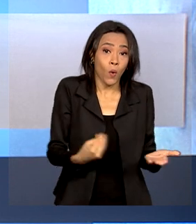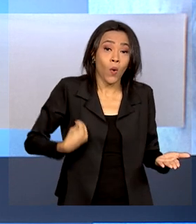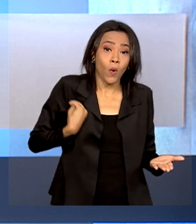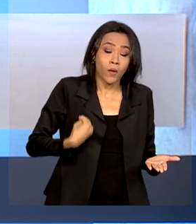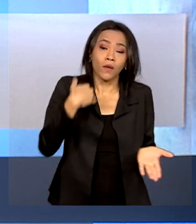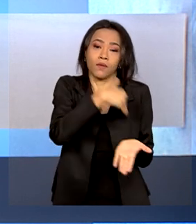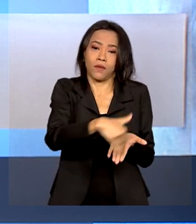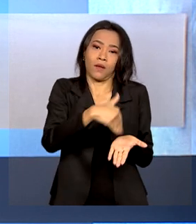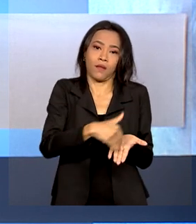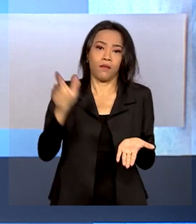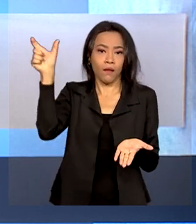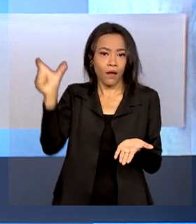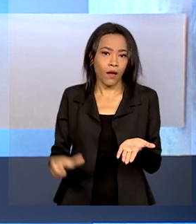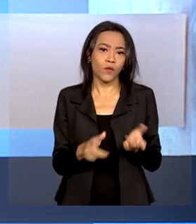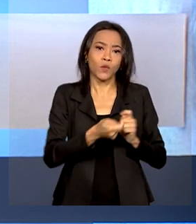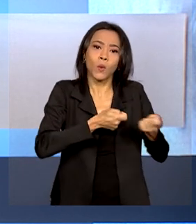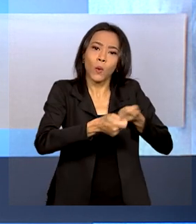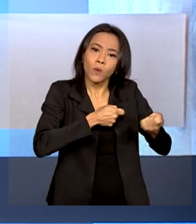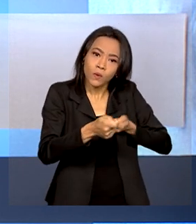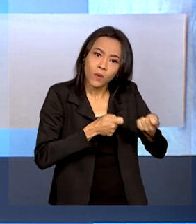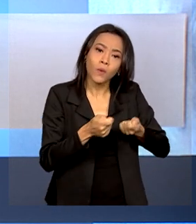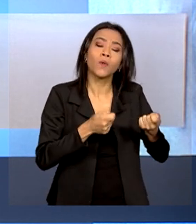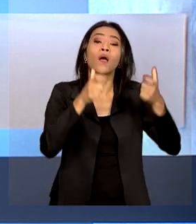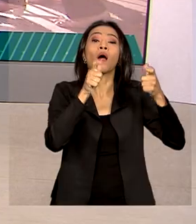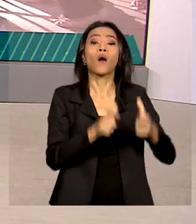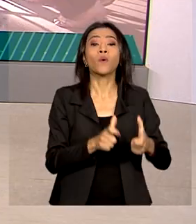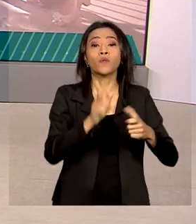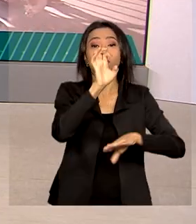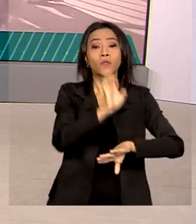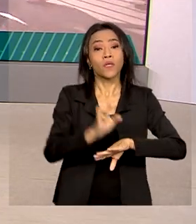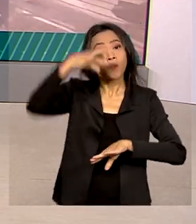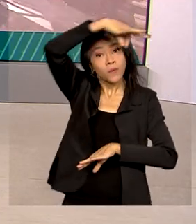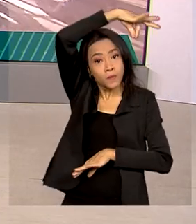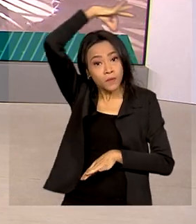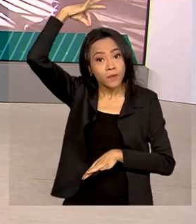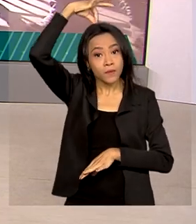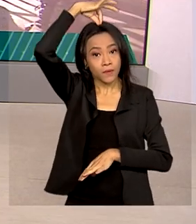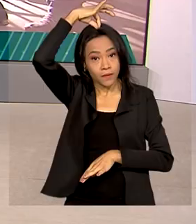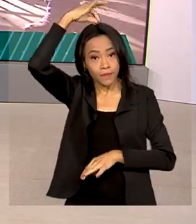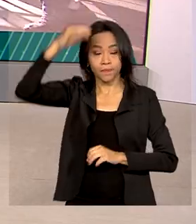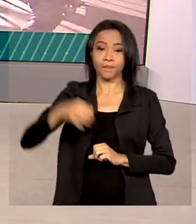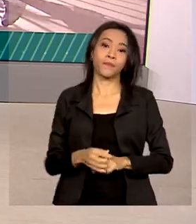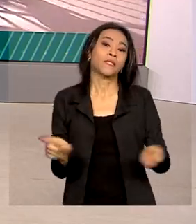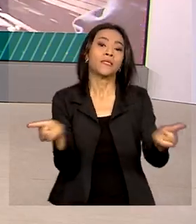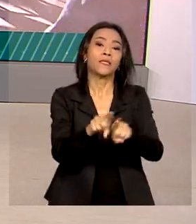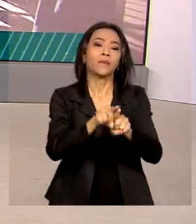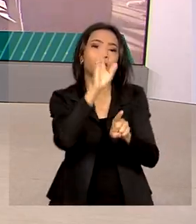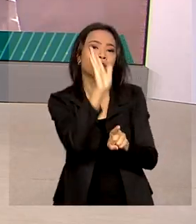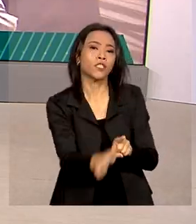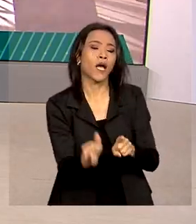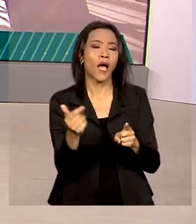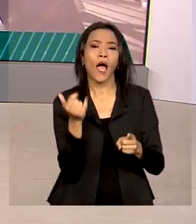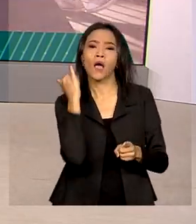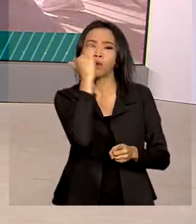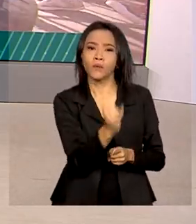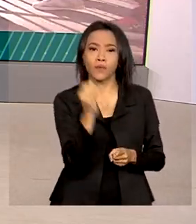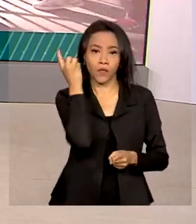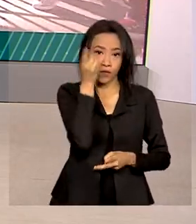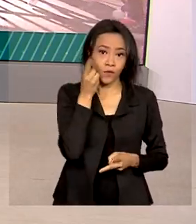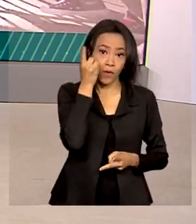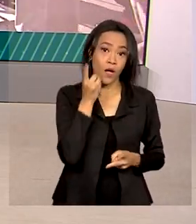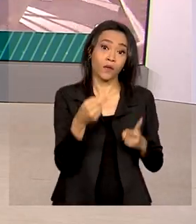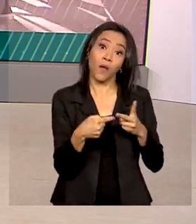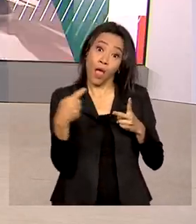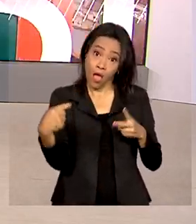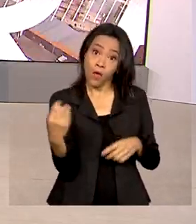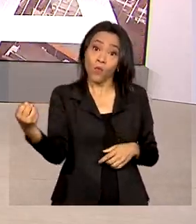Controle e Transparência do Governo do Espírito Santo. Também foi anunciado o advogado Augusto Botelho como novo